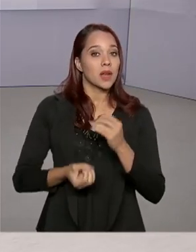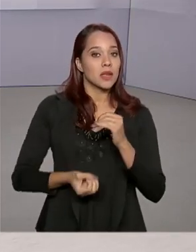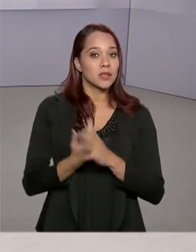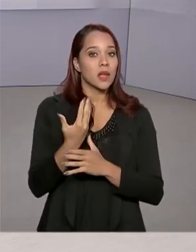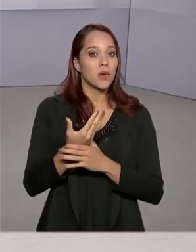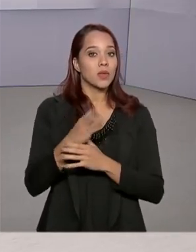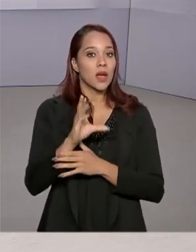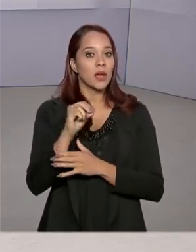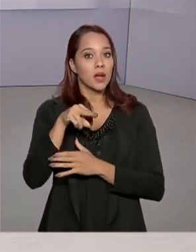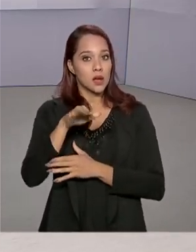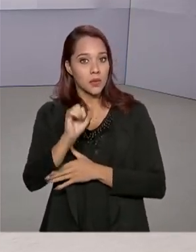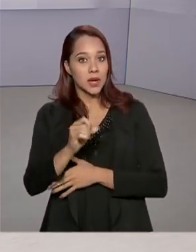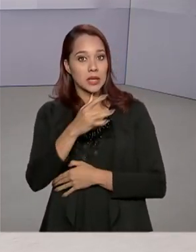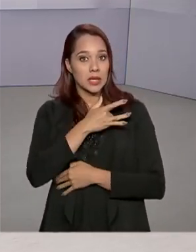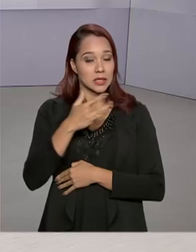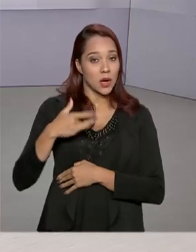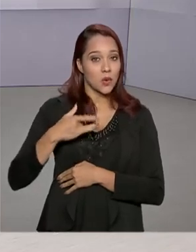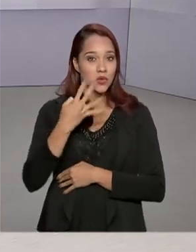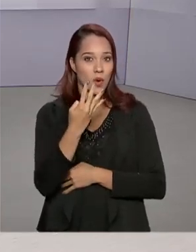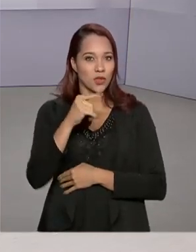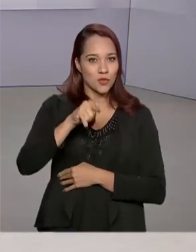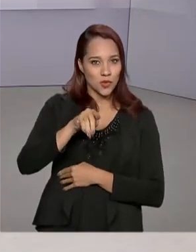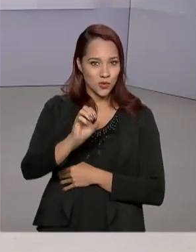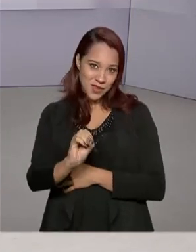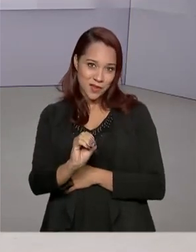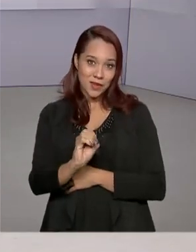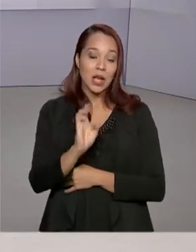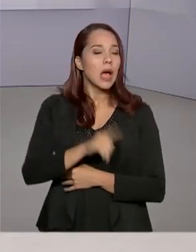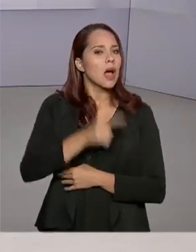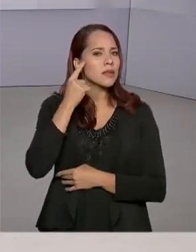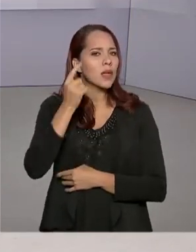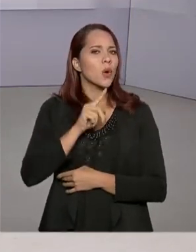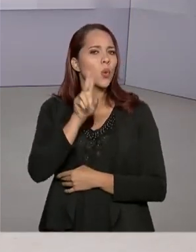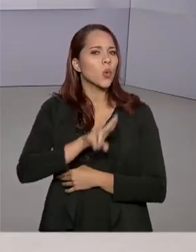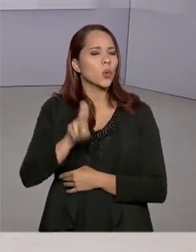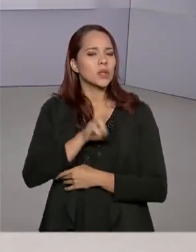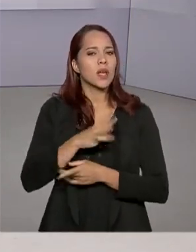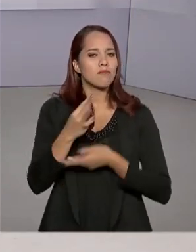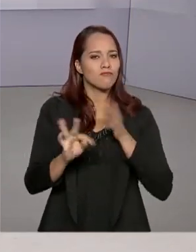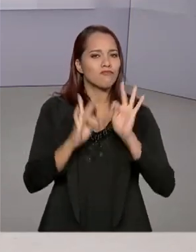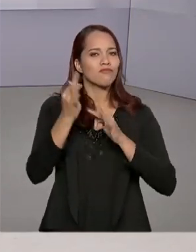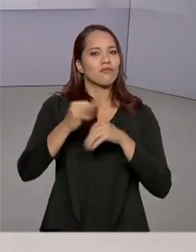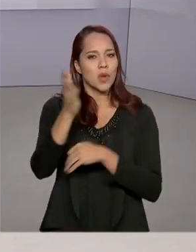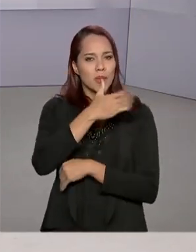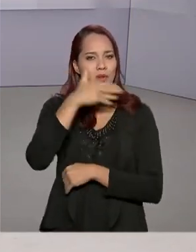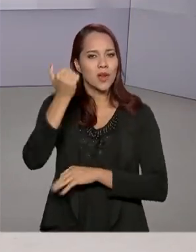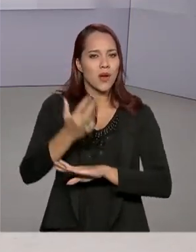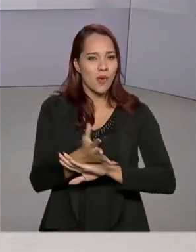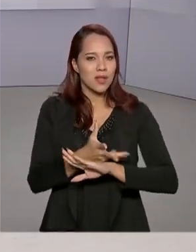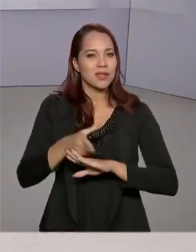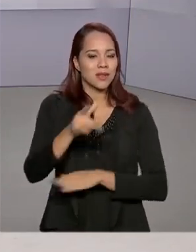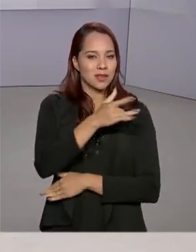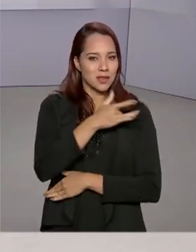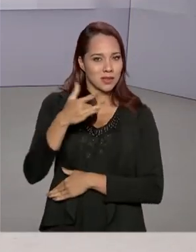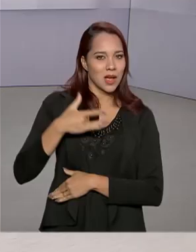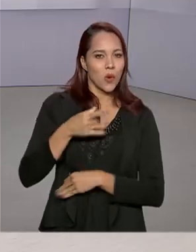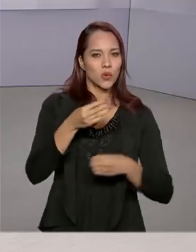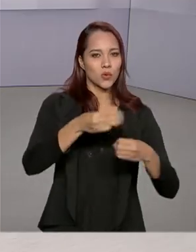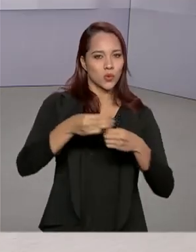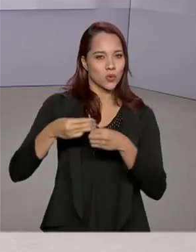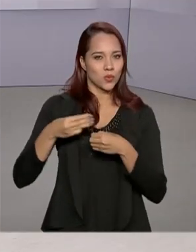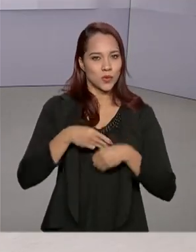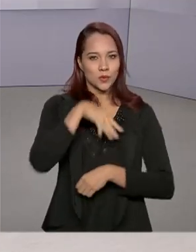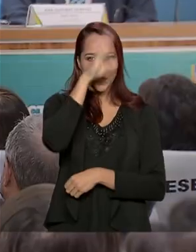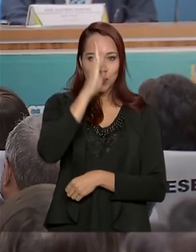da Câmara da Saúde 4.0. A ideia é usar a tecnologia para melhorar a qualidade da saúde nos municípios